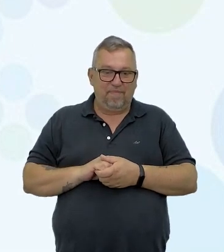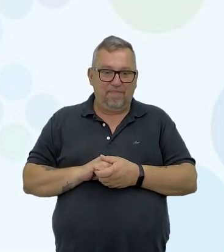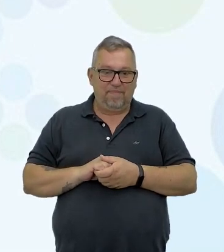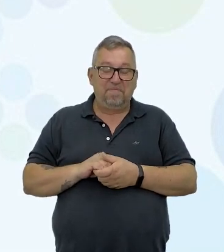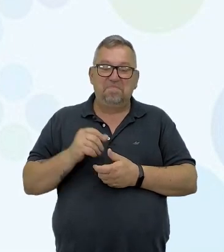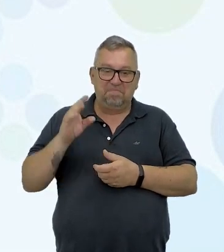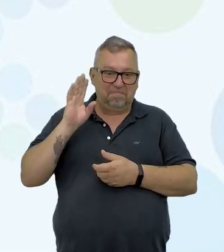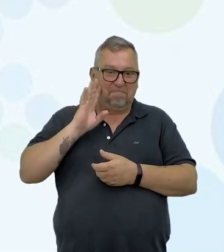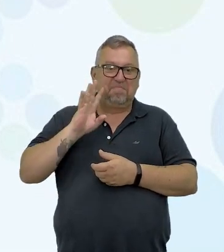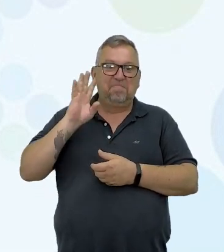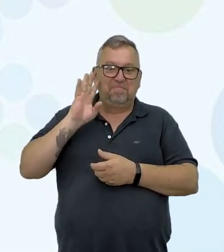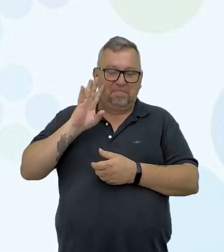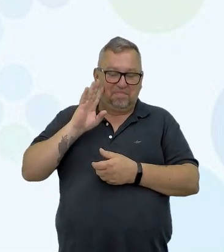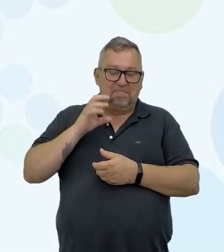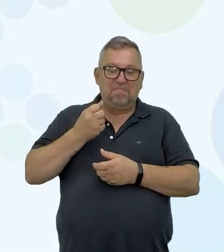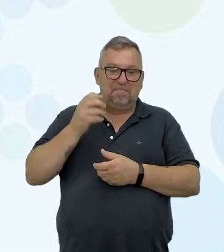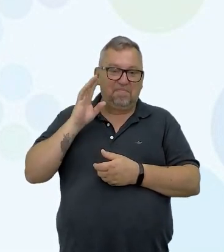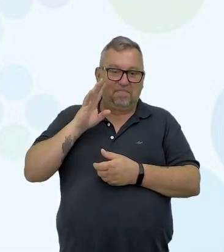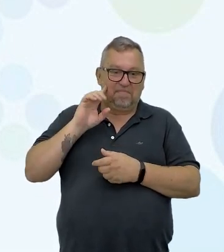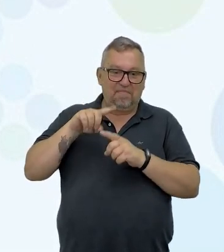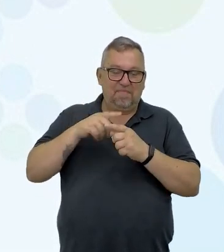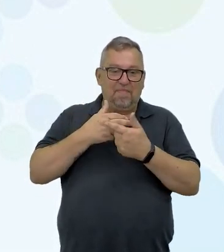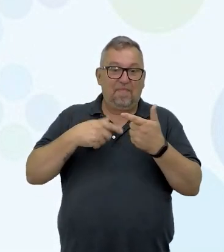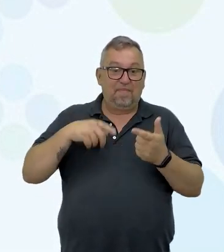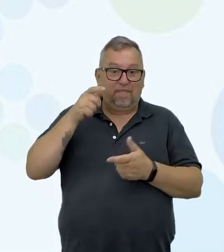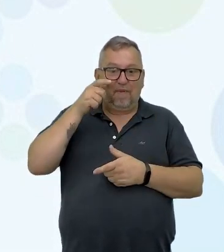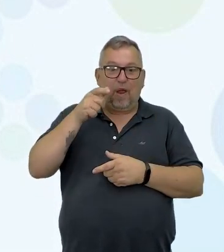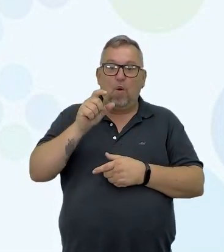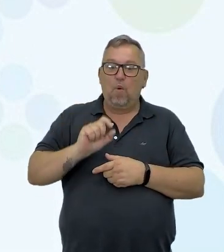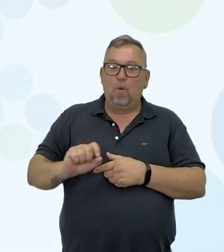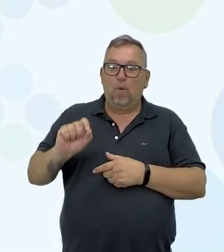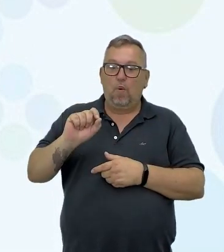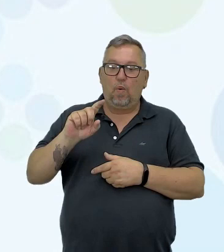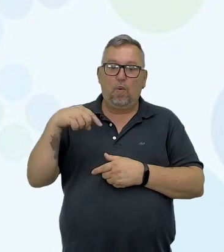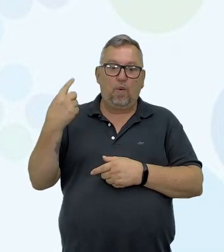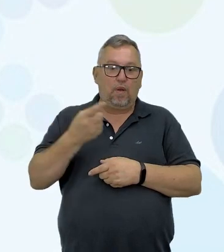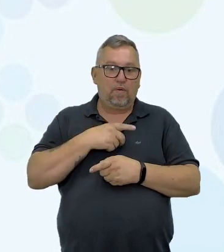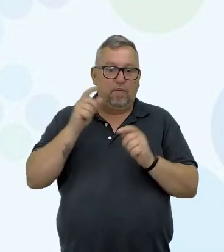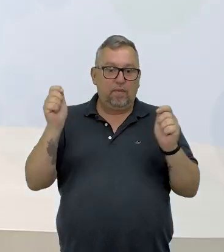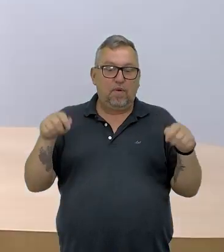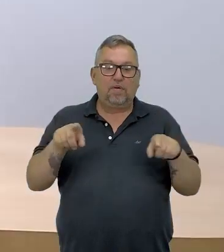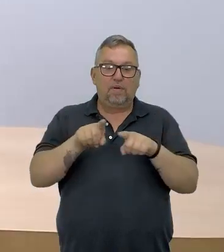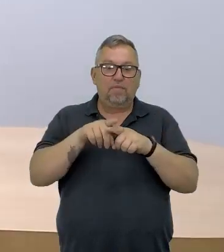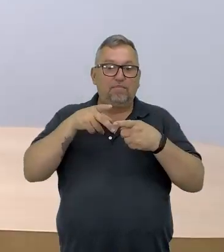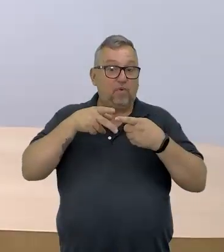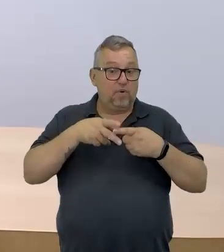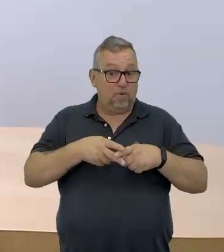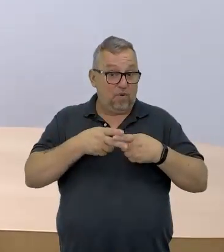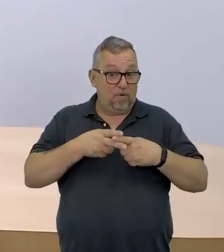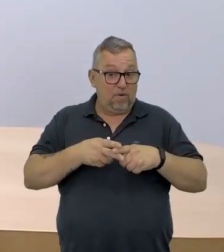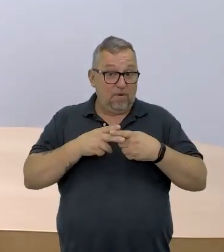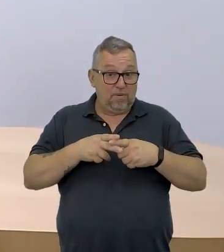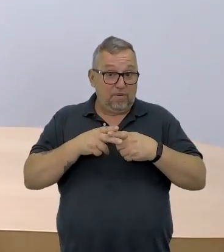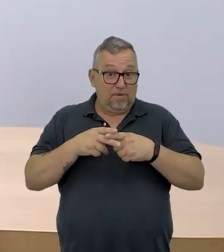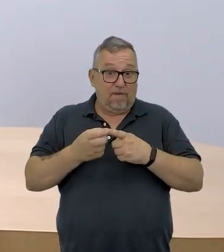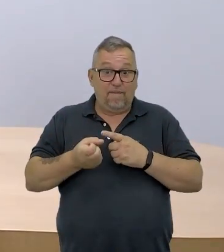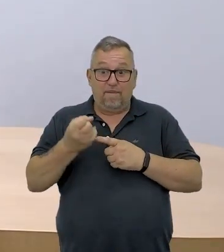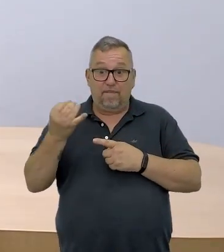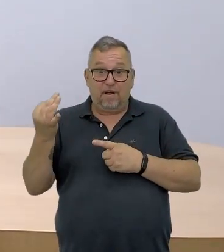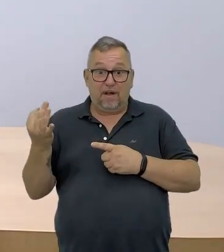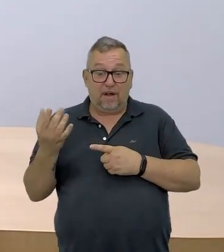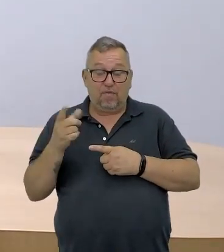Bem legal, né? Bem legal. Uma coisa que é interessante também, gente, é que a gente pode configurar aqui para acender vários LEDs.